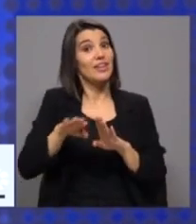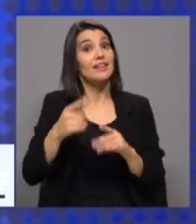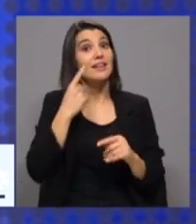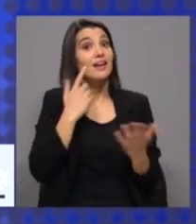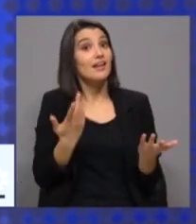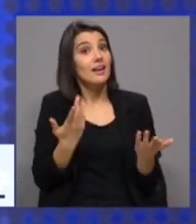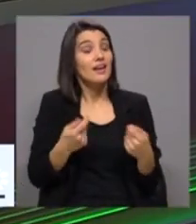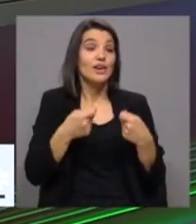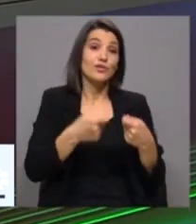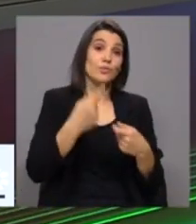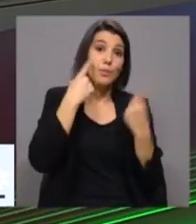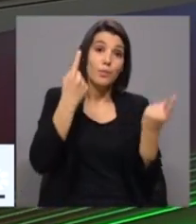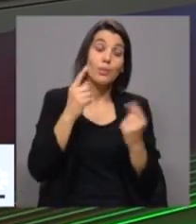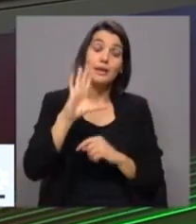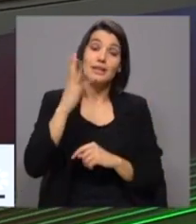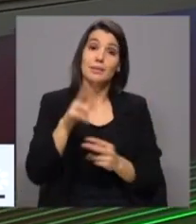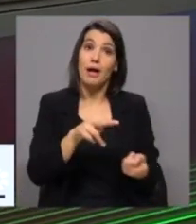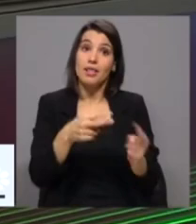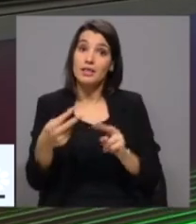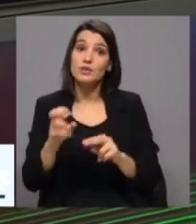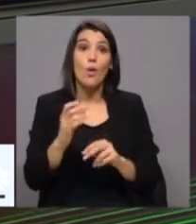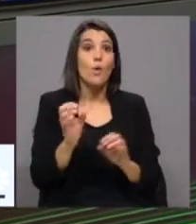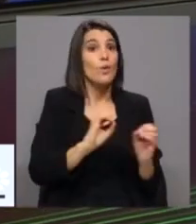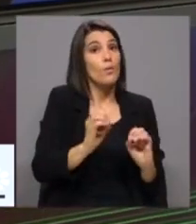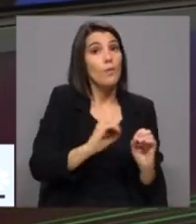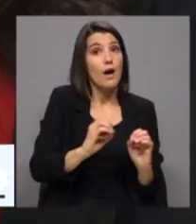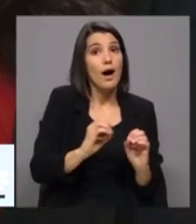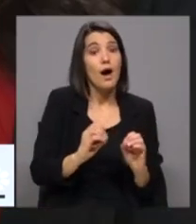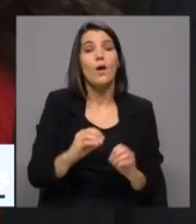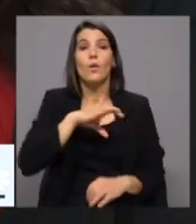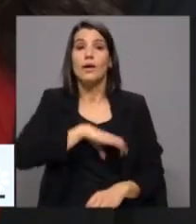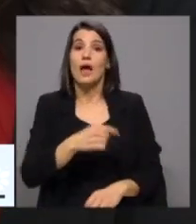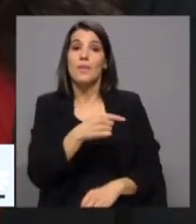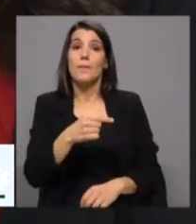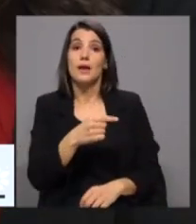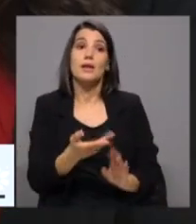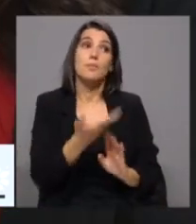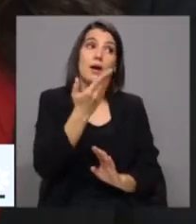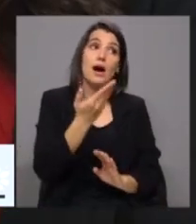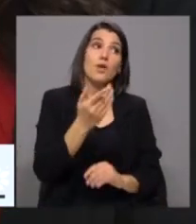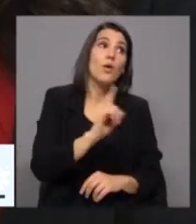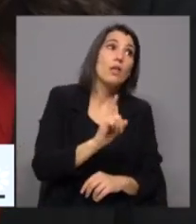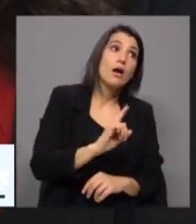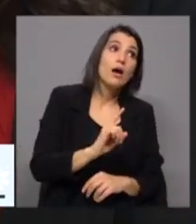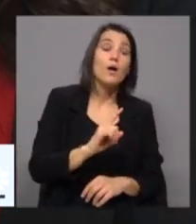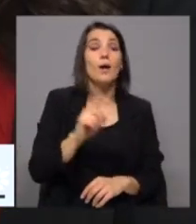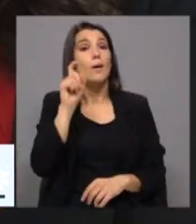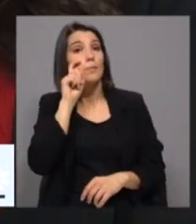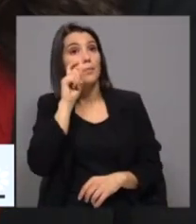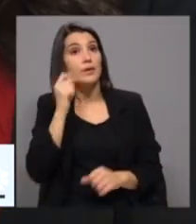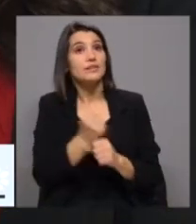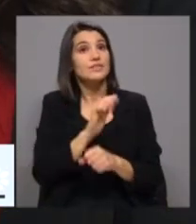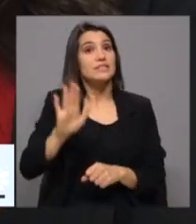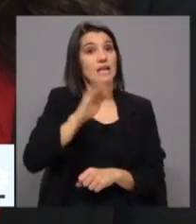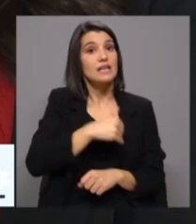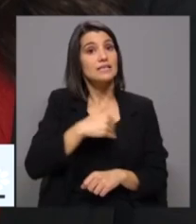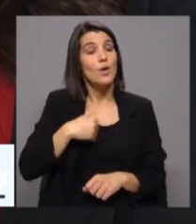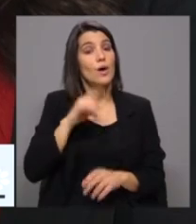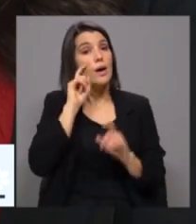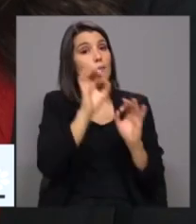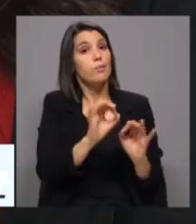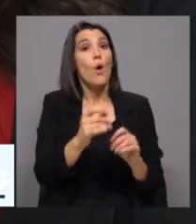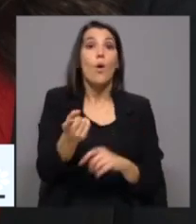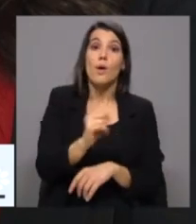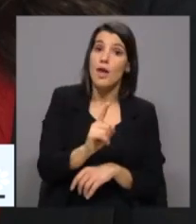investimento público para as alterações climáticas ou não tem, ou aumenta o salário mínimo ou não aumenta, ou protege o Serviço Nacional de Saúde ou não protege, e é à